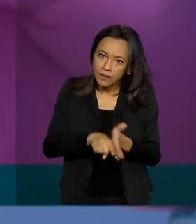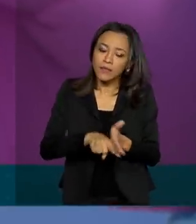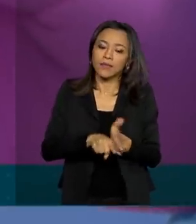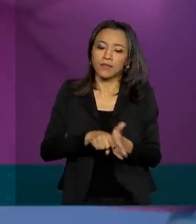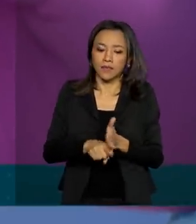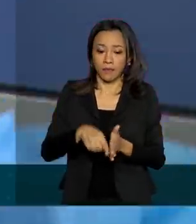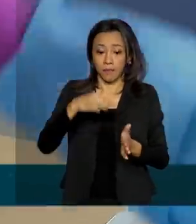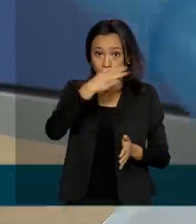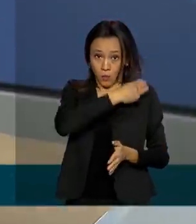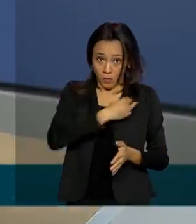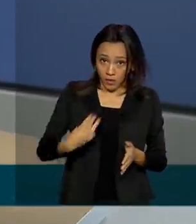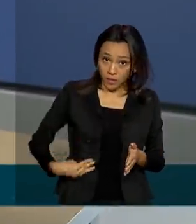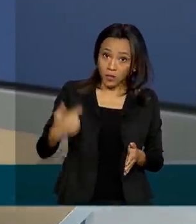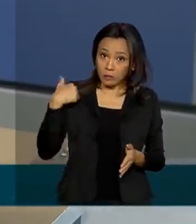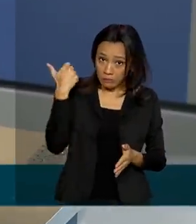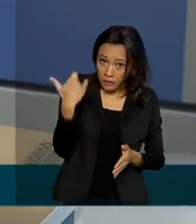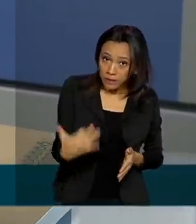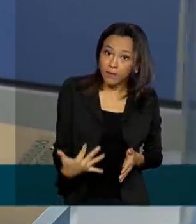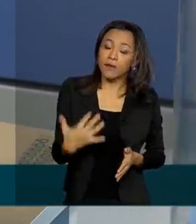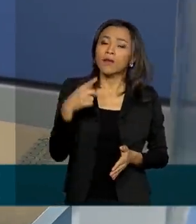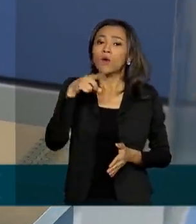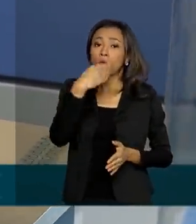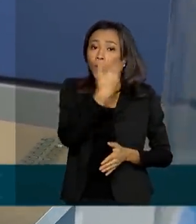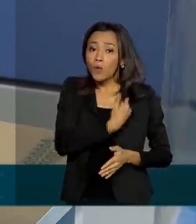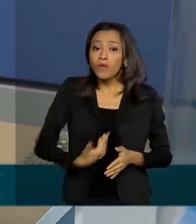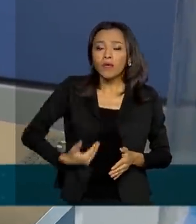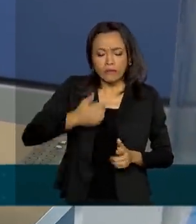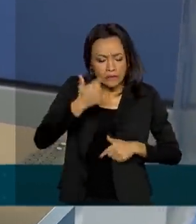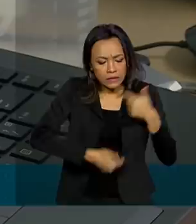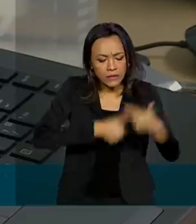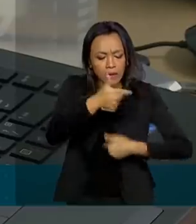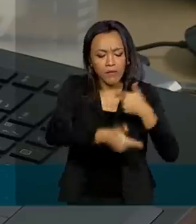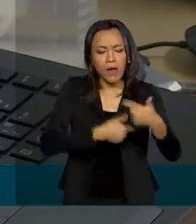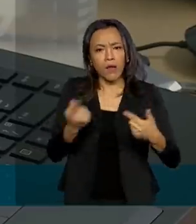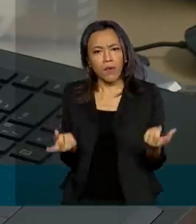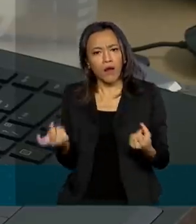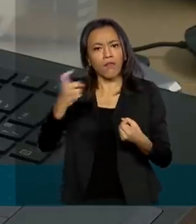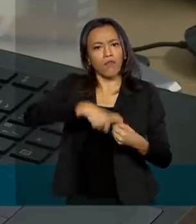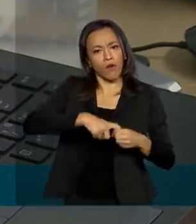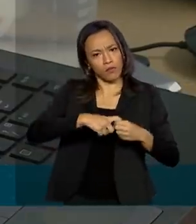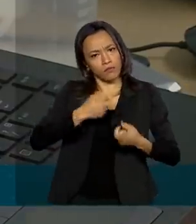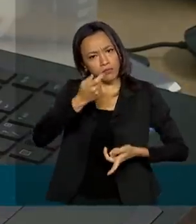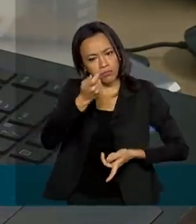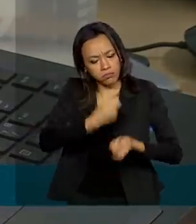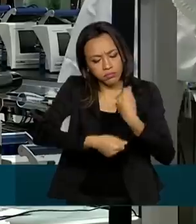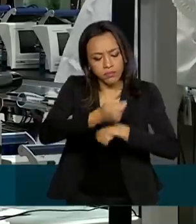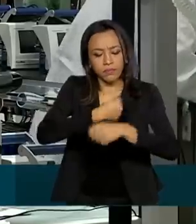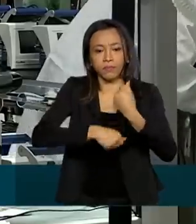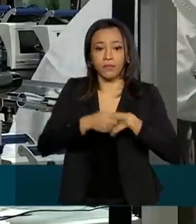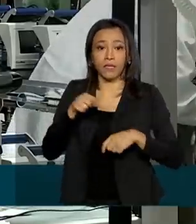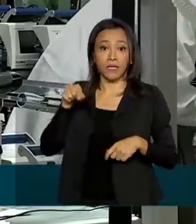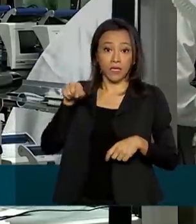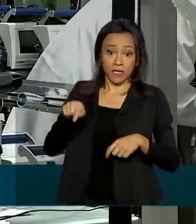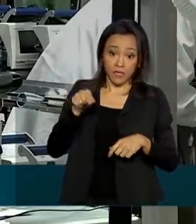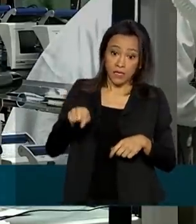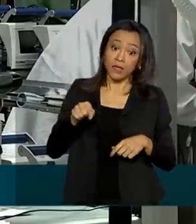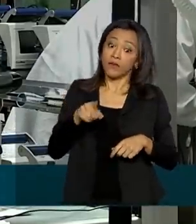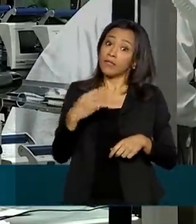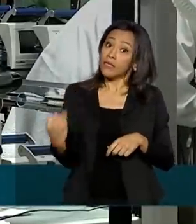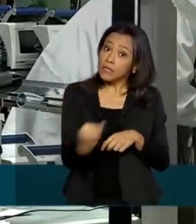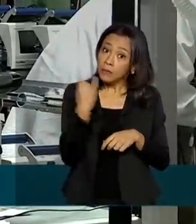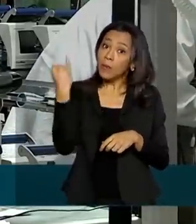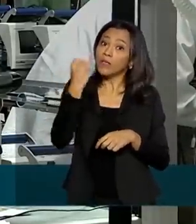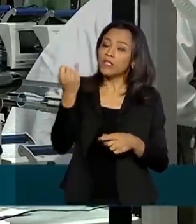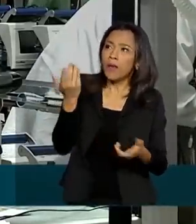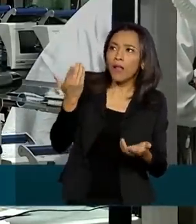chanceler brasileiro, o governo agora trabalha para a retomada da economia e o ministério será um dos facilitadores nas